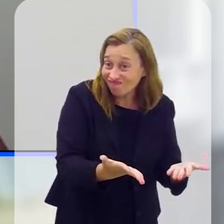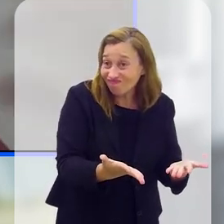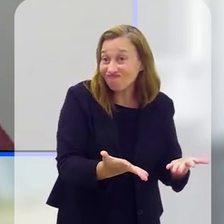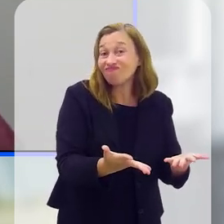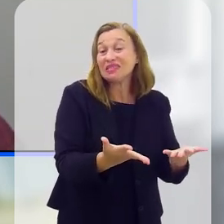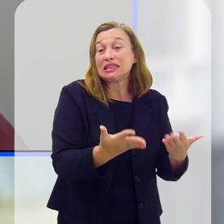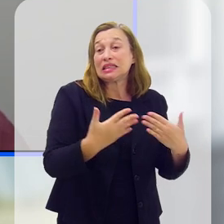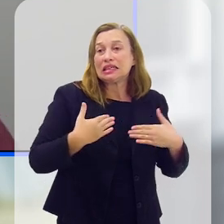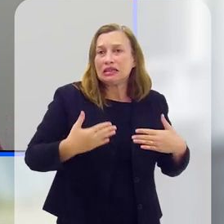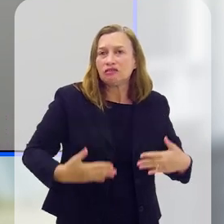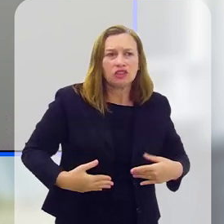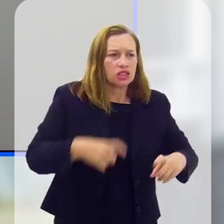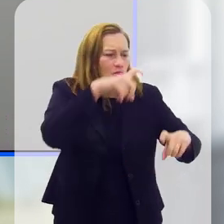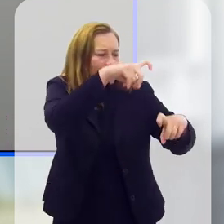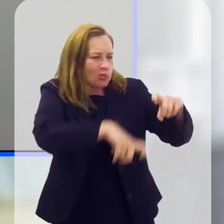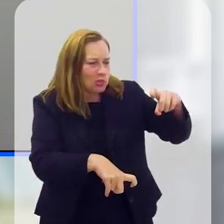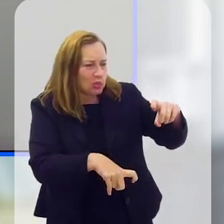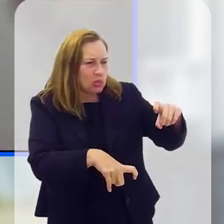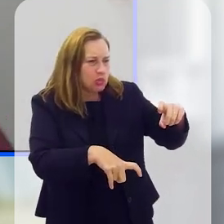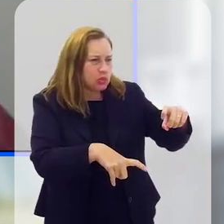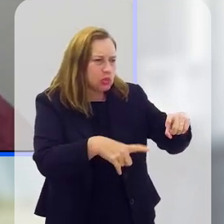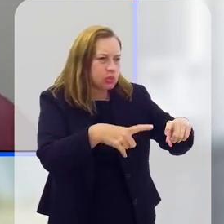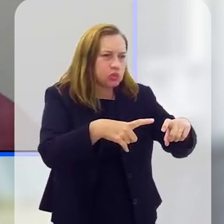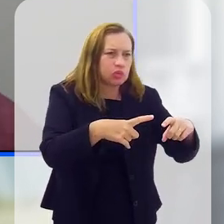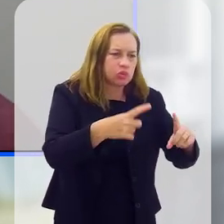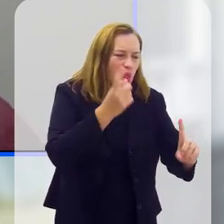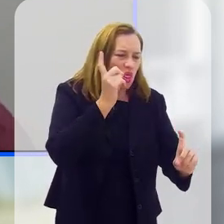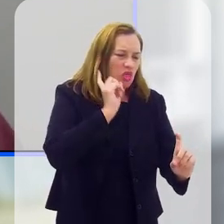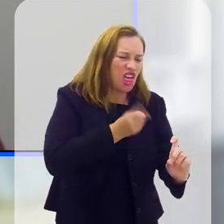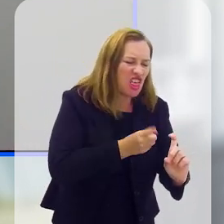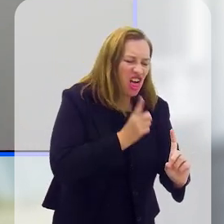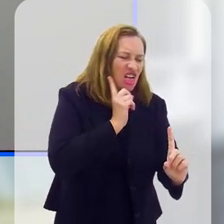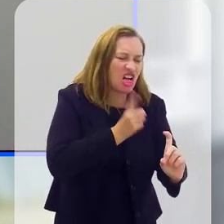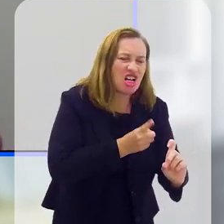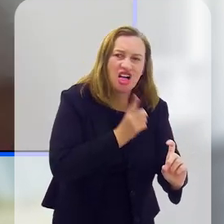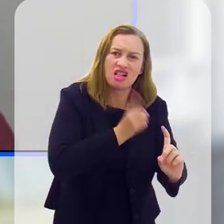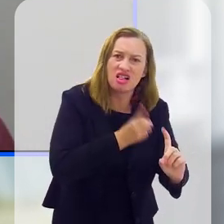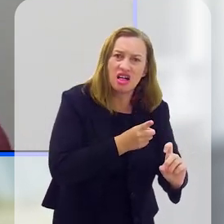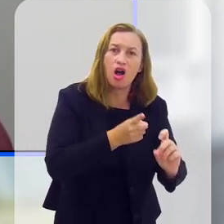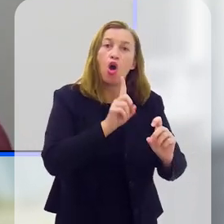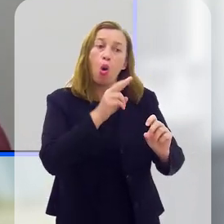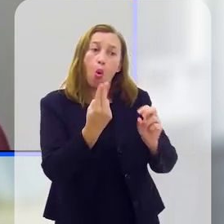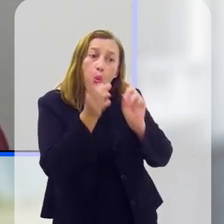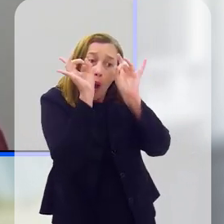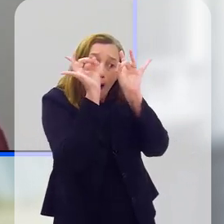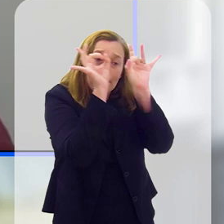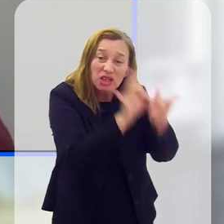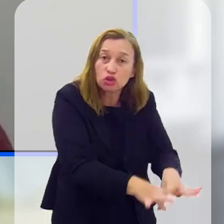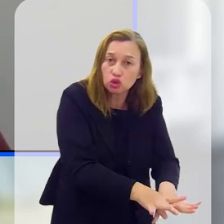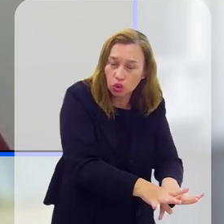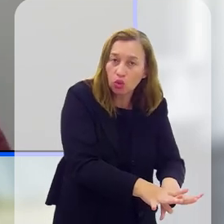violências físicas, físicas, sexuais e ou emocionais, negligências, abandonos,